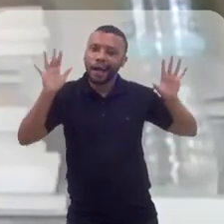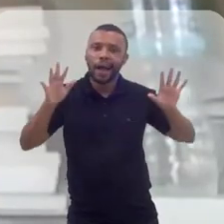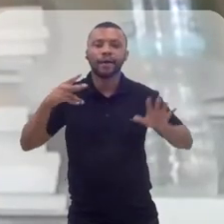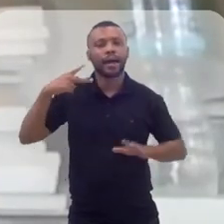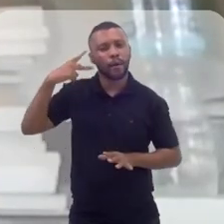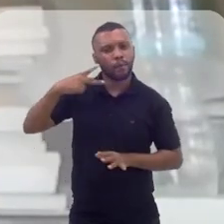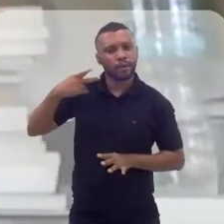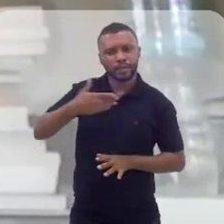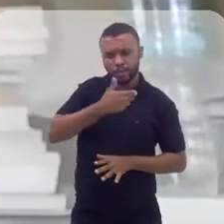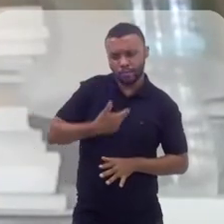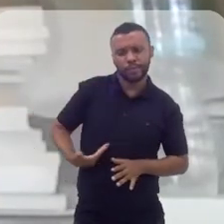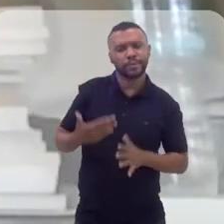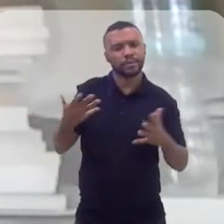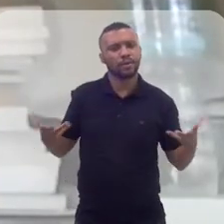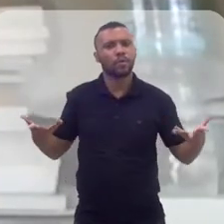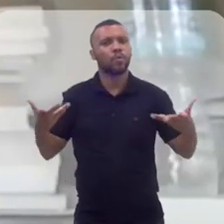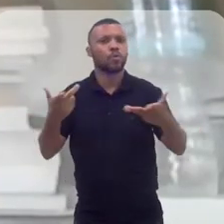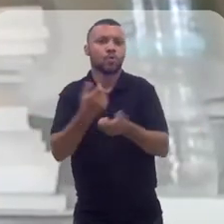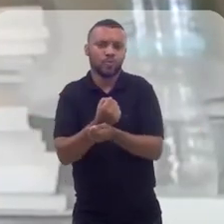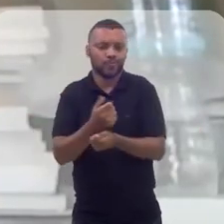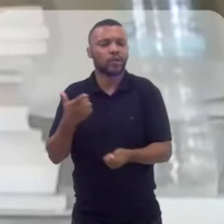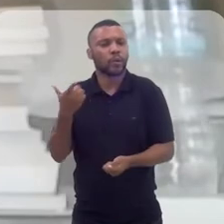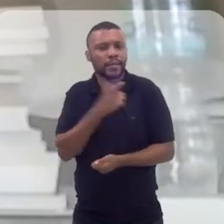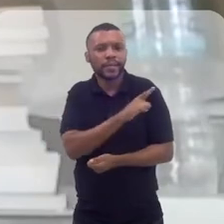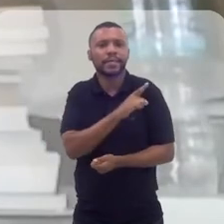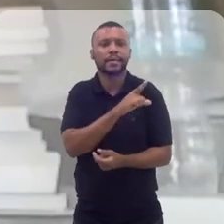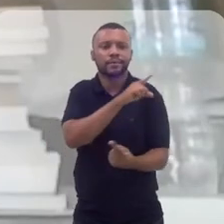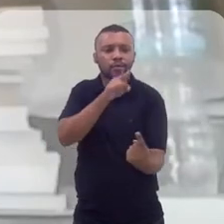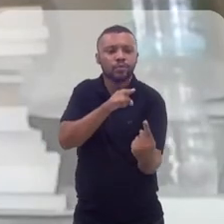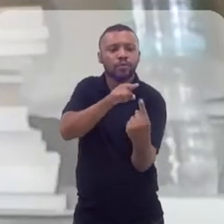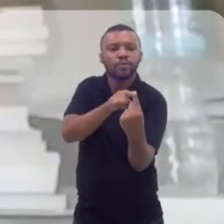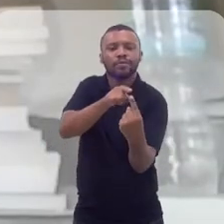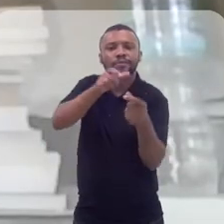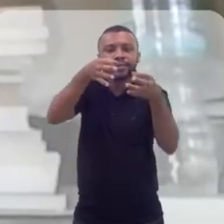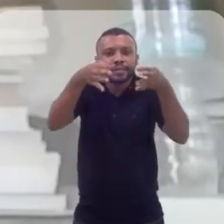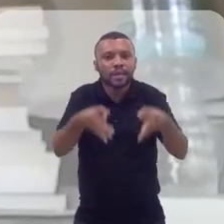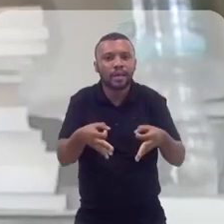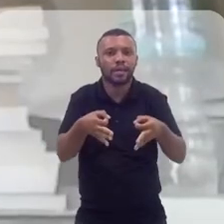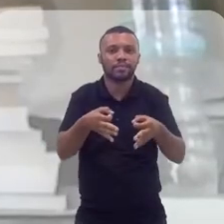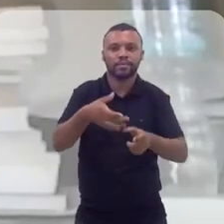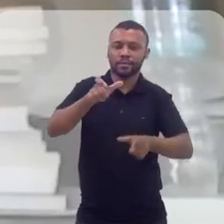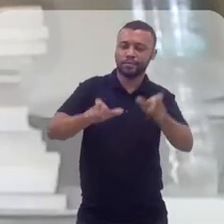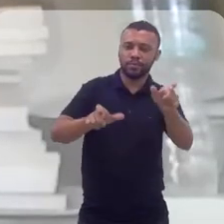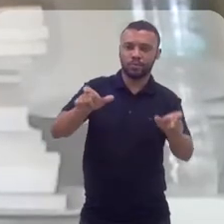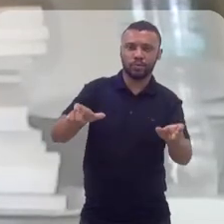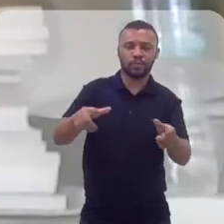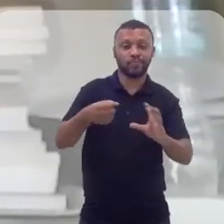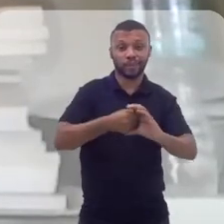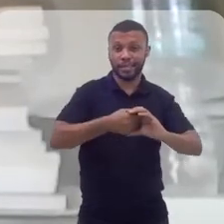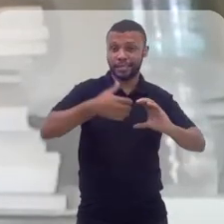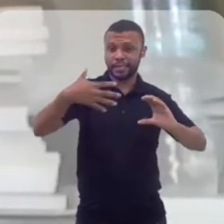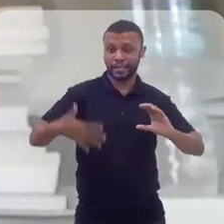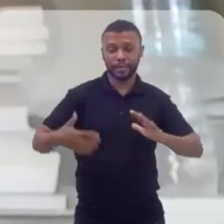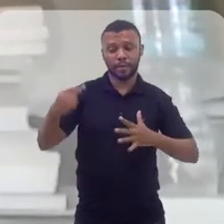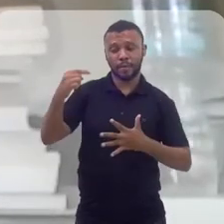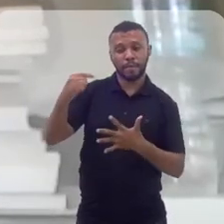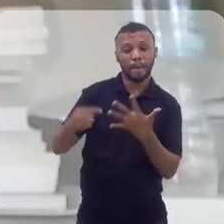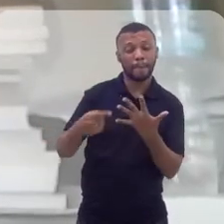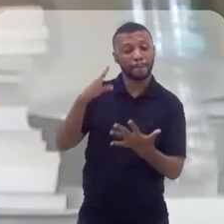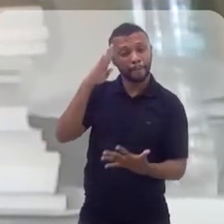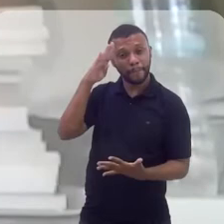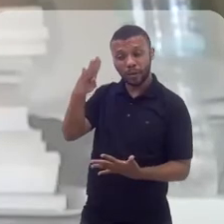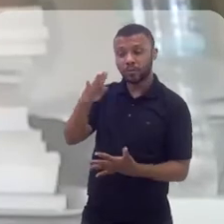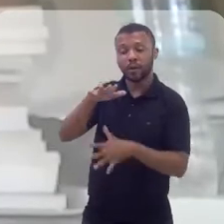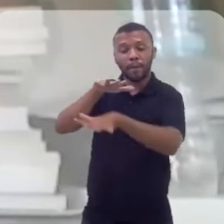públicas sejam eficazes e consigam atingir, de fato, as pessoas. As características do carnaval, sobretudo o